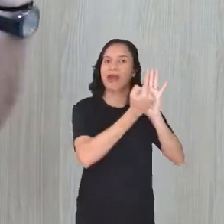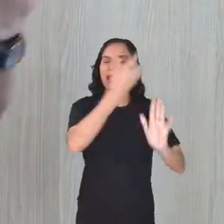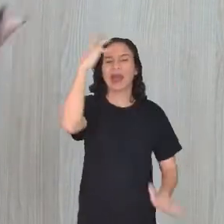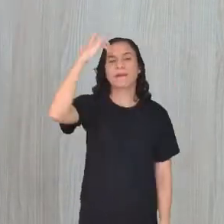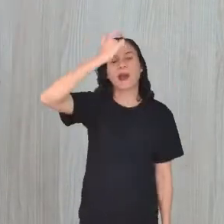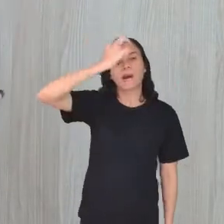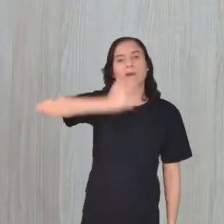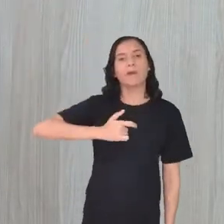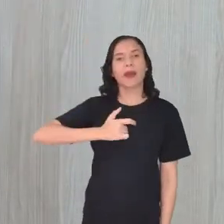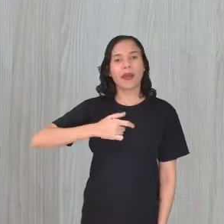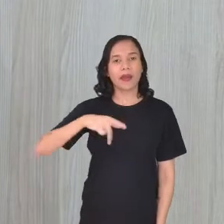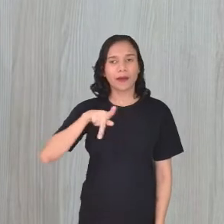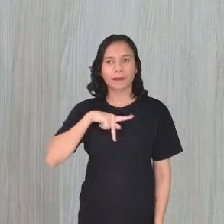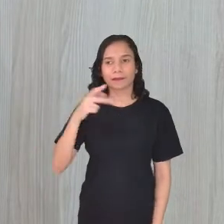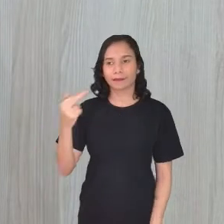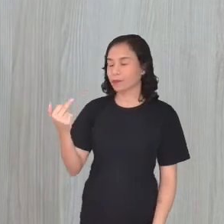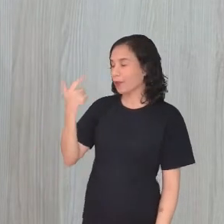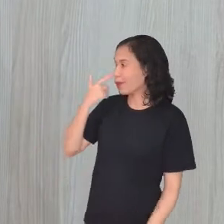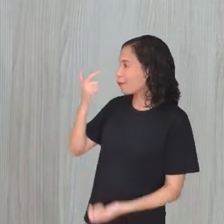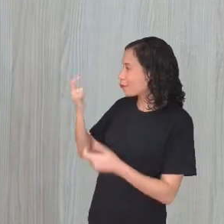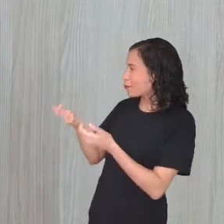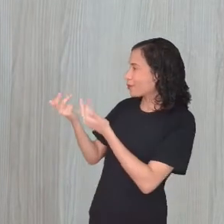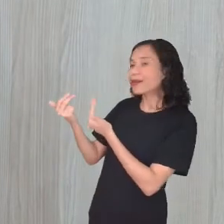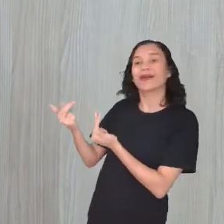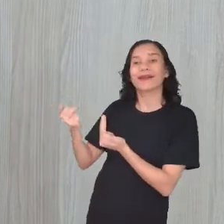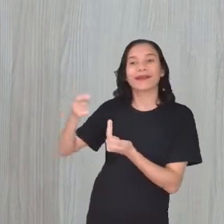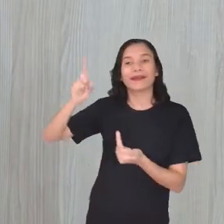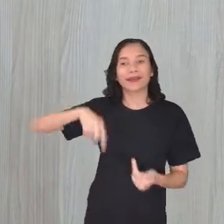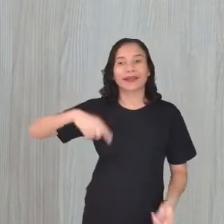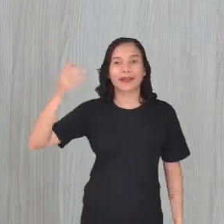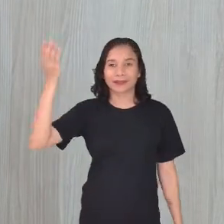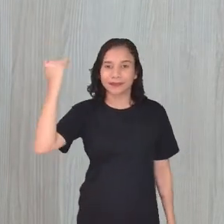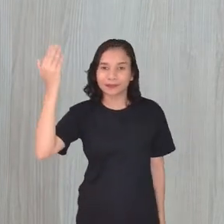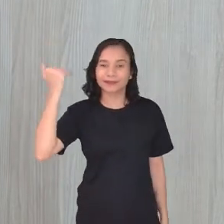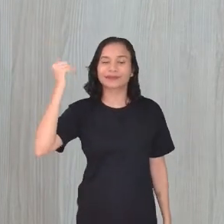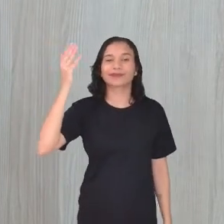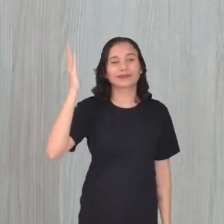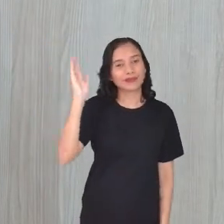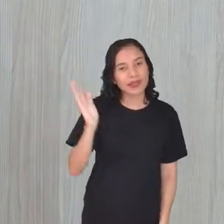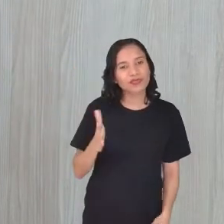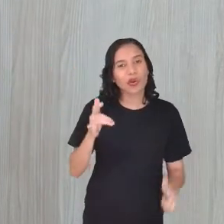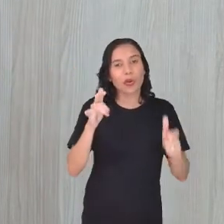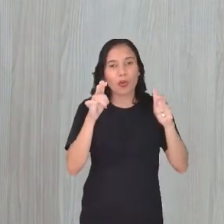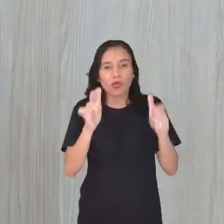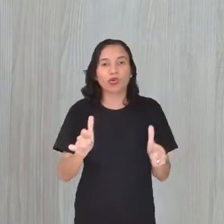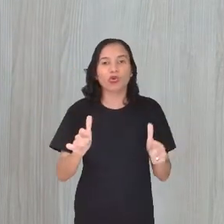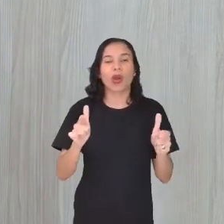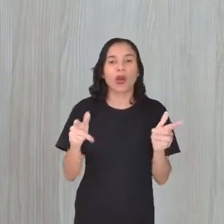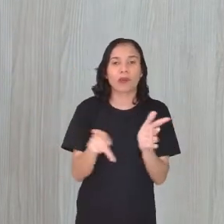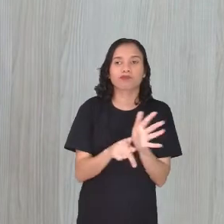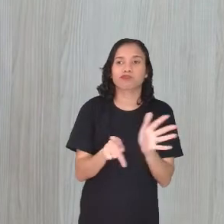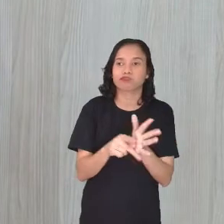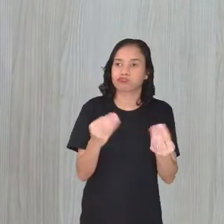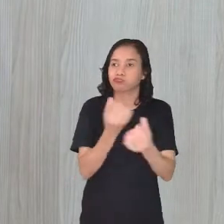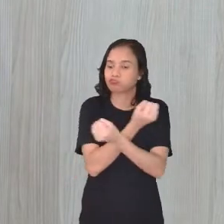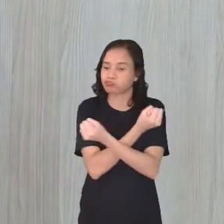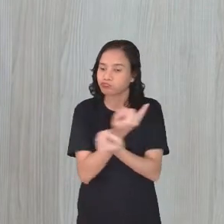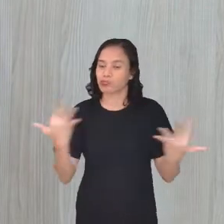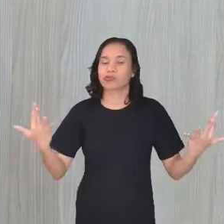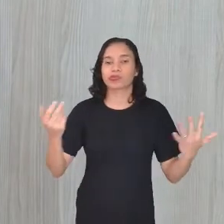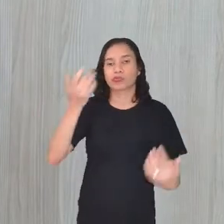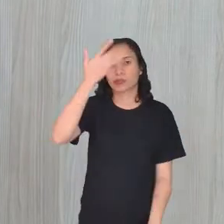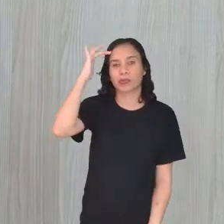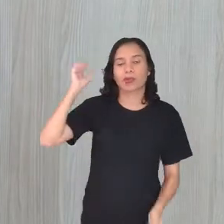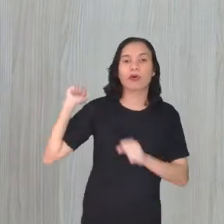em um ambiente como o Pátio de São Pedro, né? Que já foi lugar de passagem de tantos desses nossos